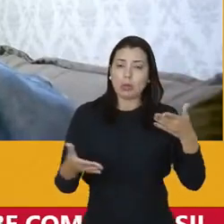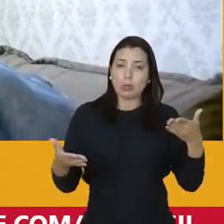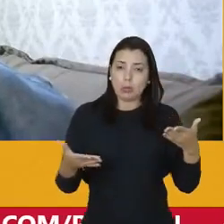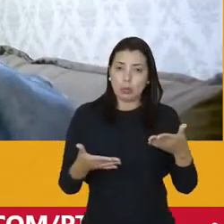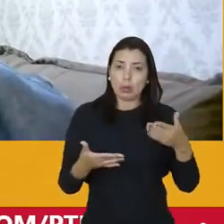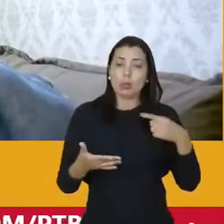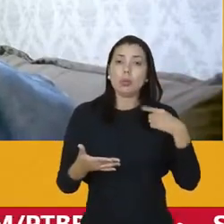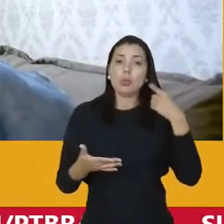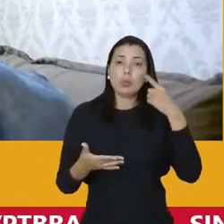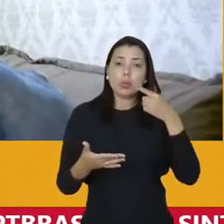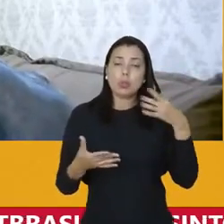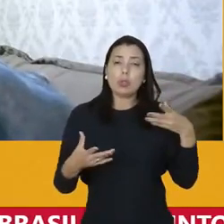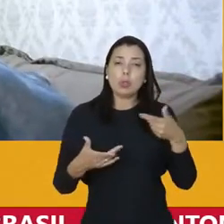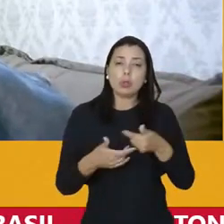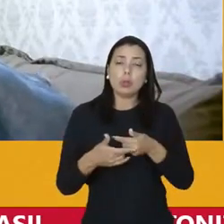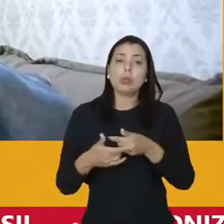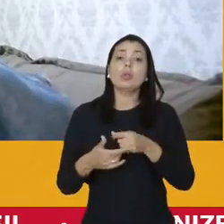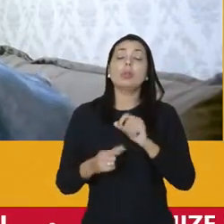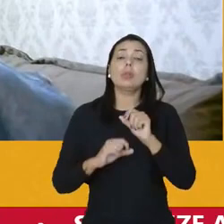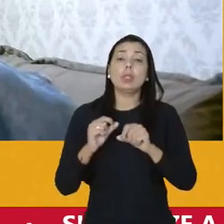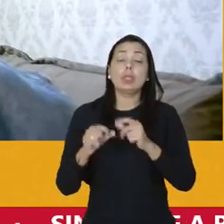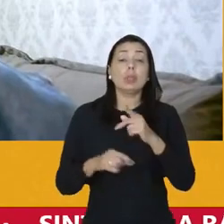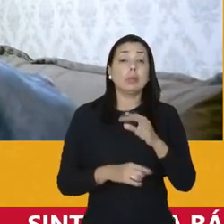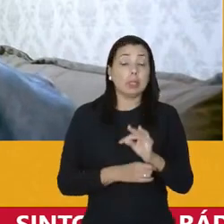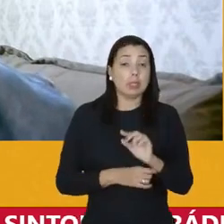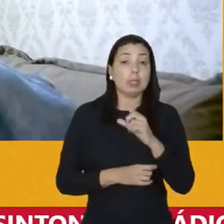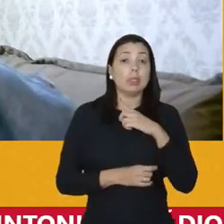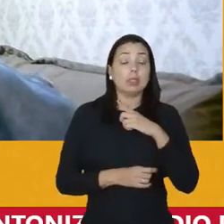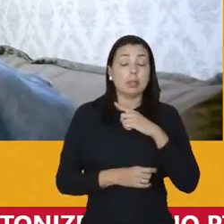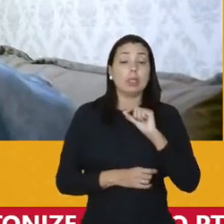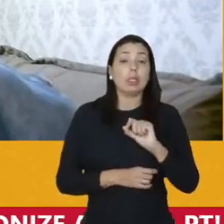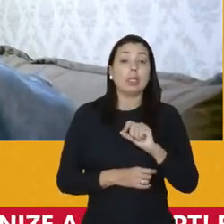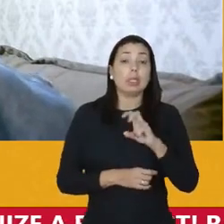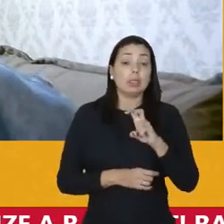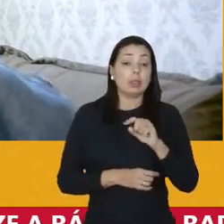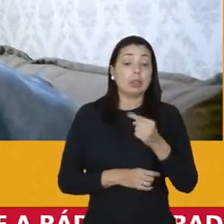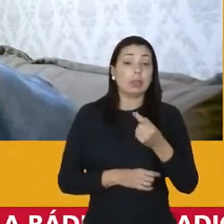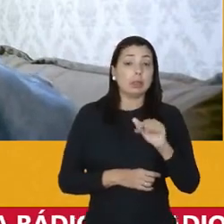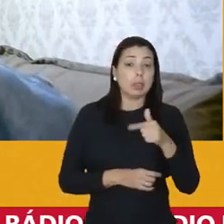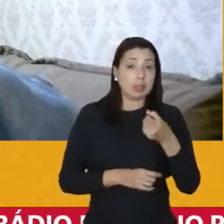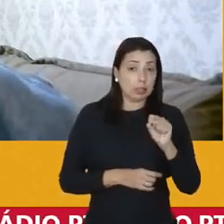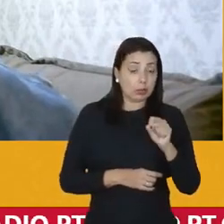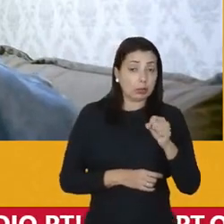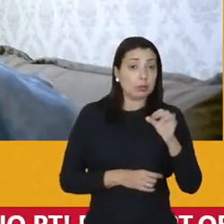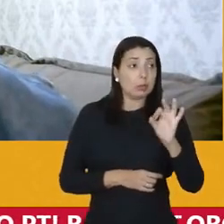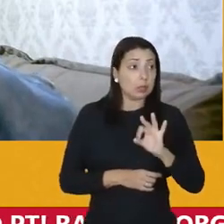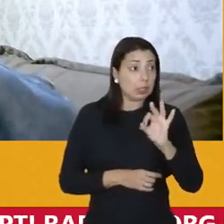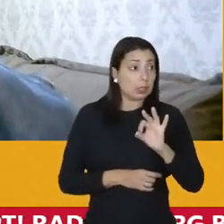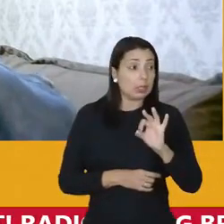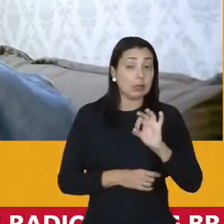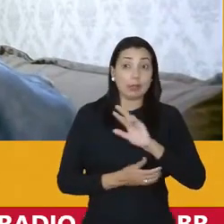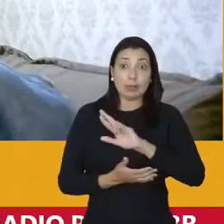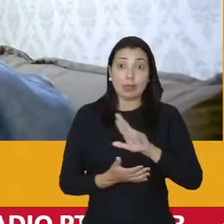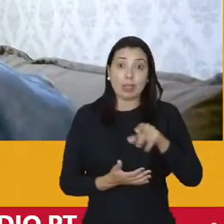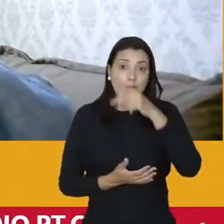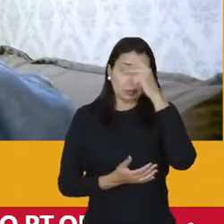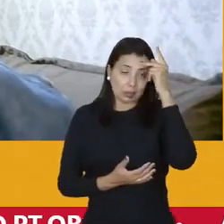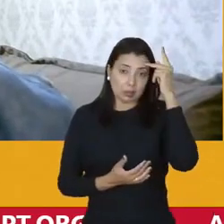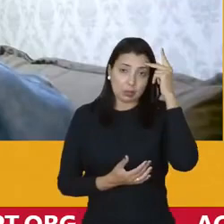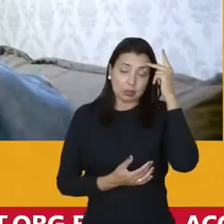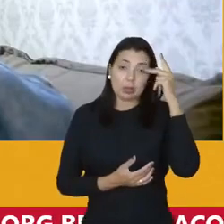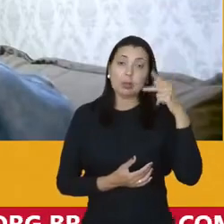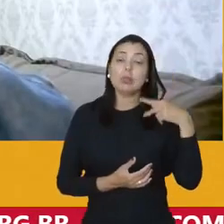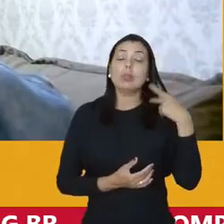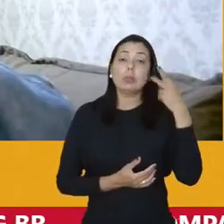parlamentares de toda a bancada parlamentar do PT nós somos 51,38% nós somos a maioria dos